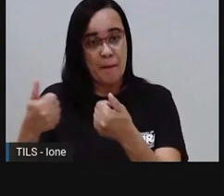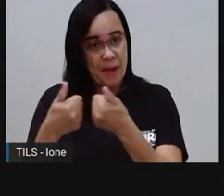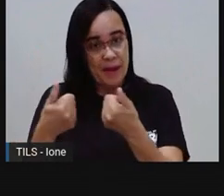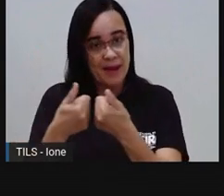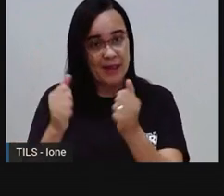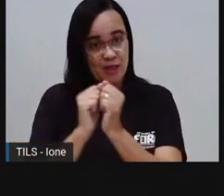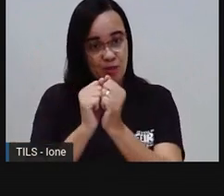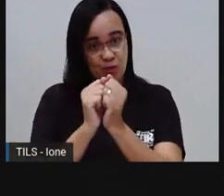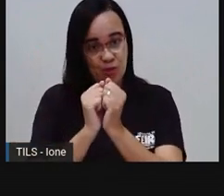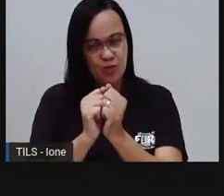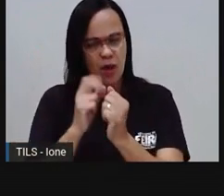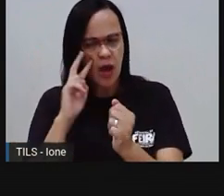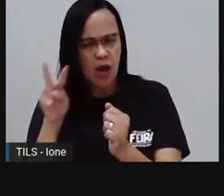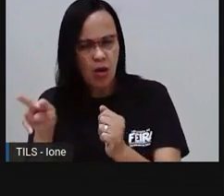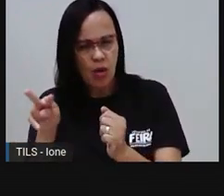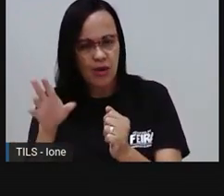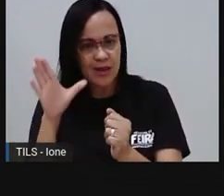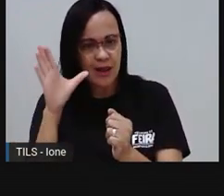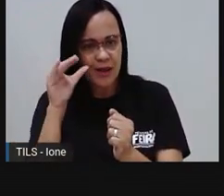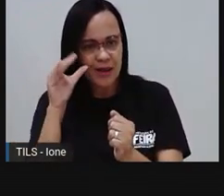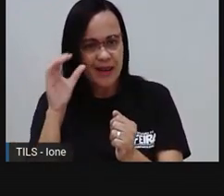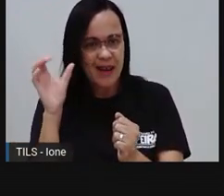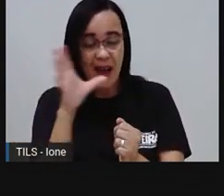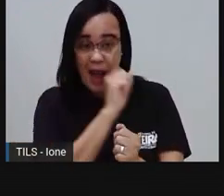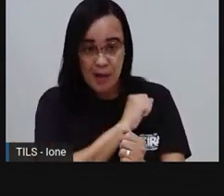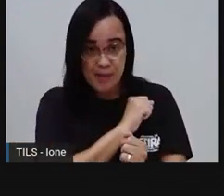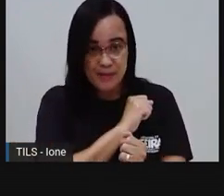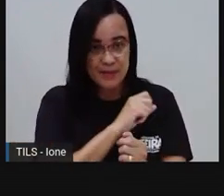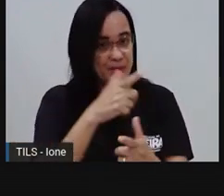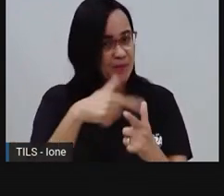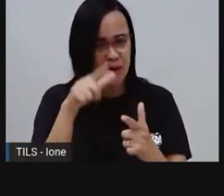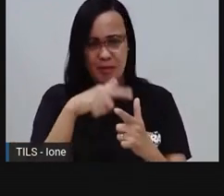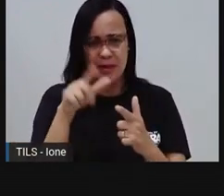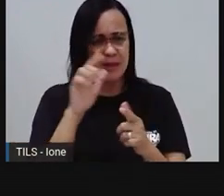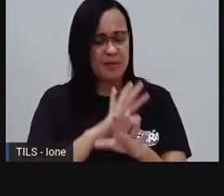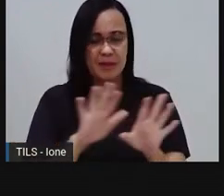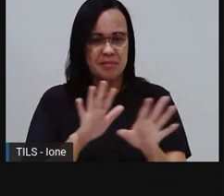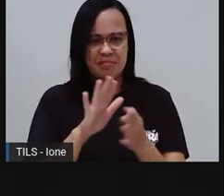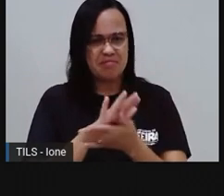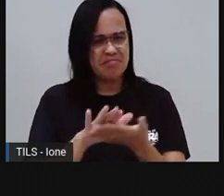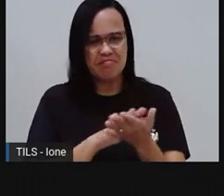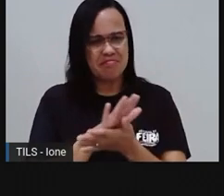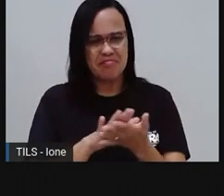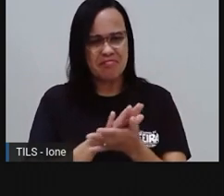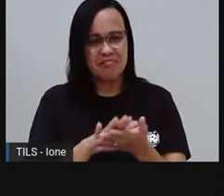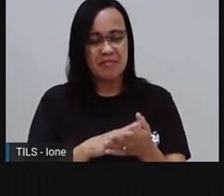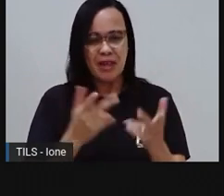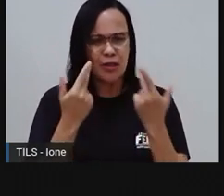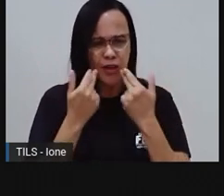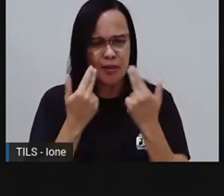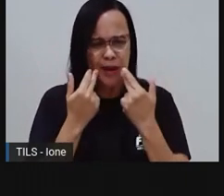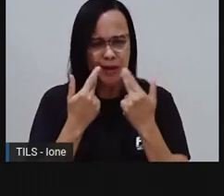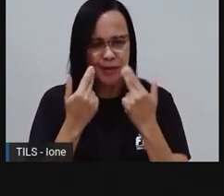esqueci Dá uma olhadinha Não tem problema nenhum Tá? Todo mundo faz isso Certo?